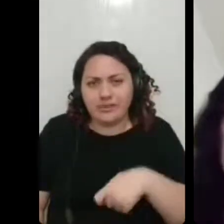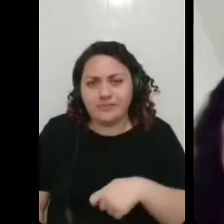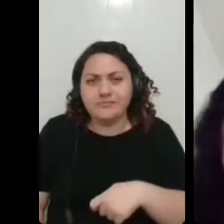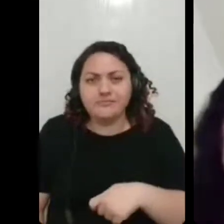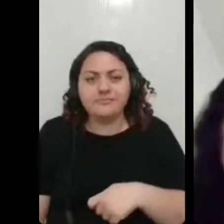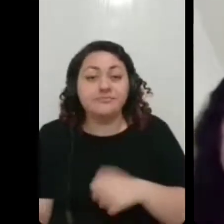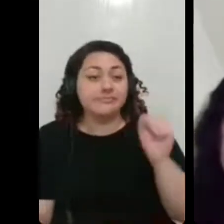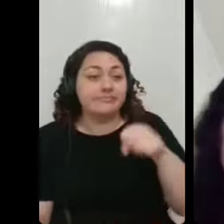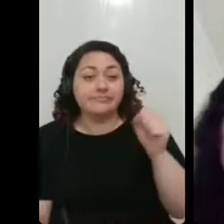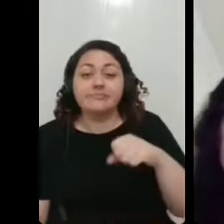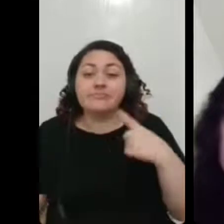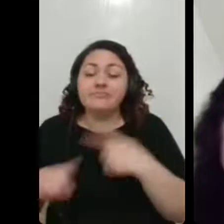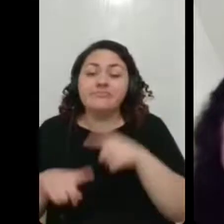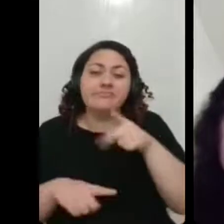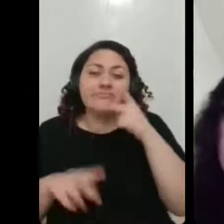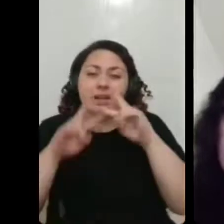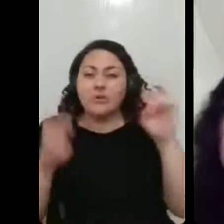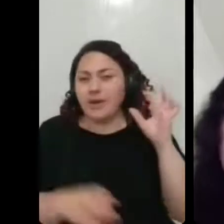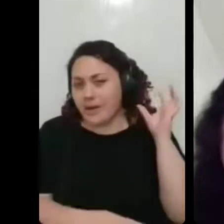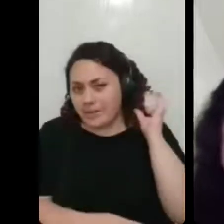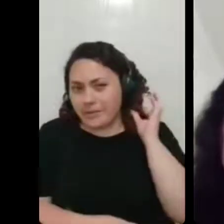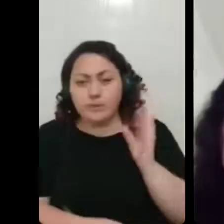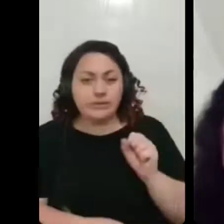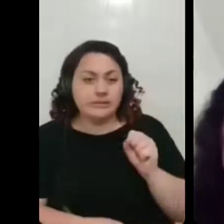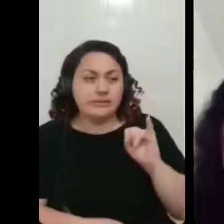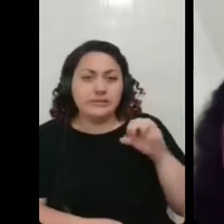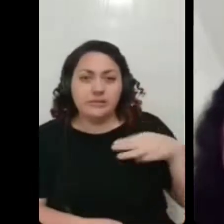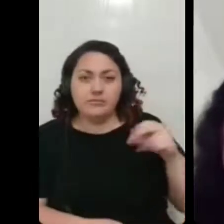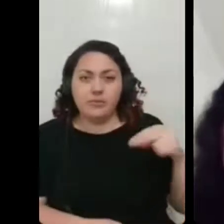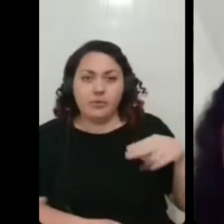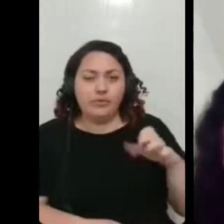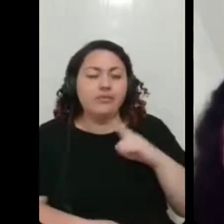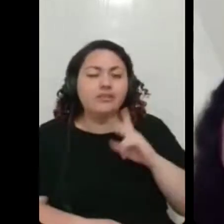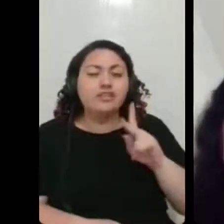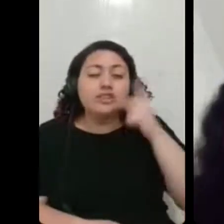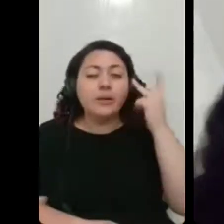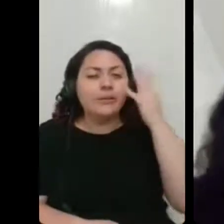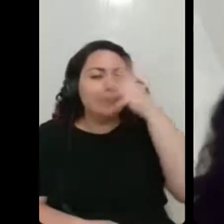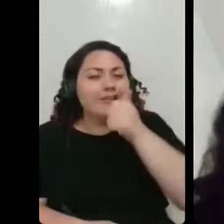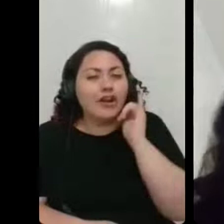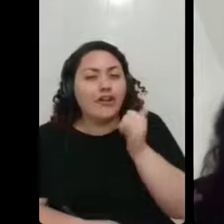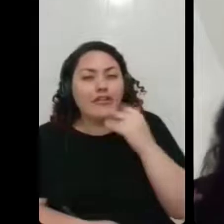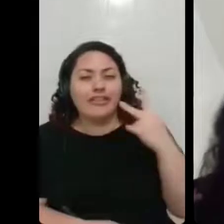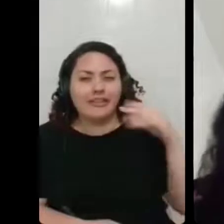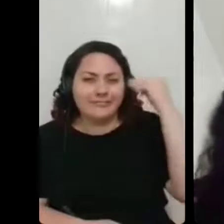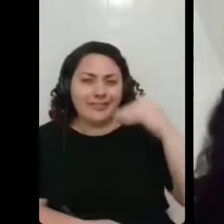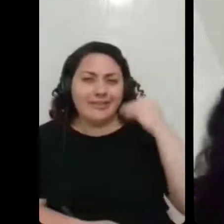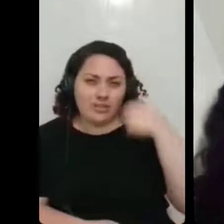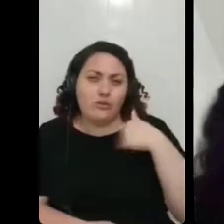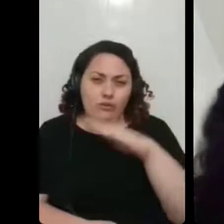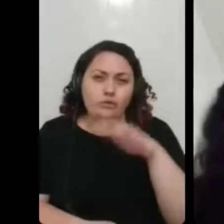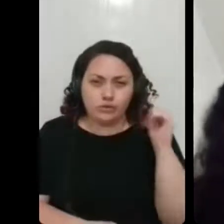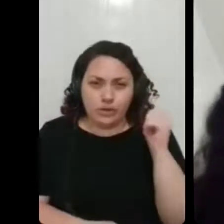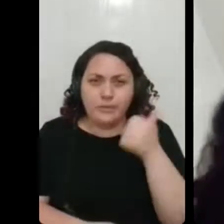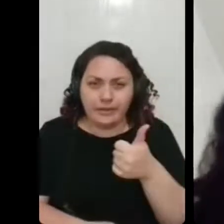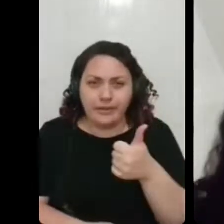questão do cabelo, acho que a Simone tem uma história bem bonita pra nos contar em relação a isso também. Eu vou chamá-la, então.